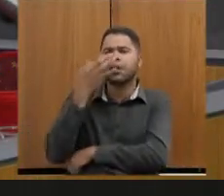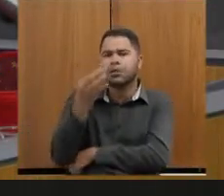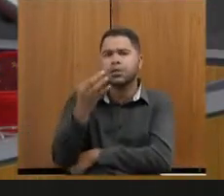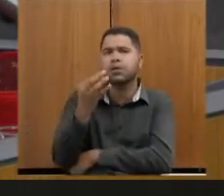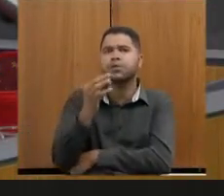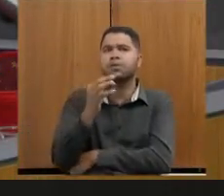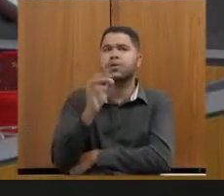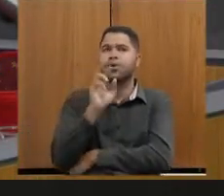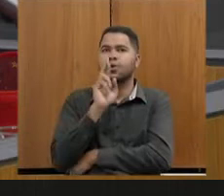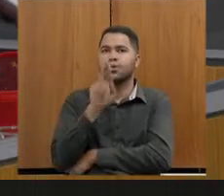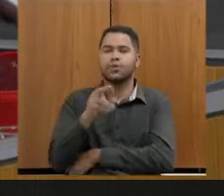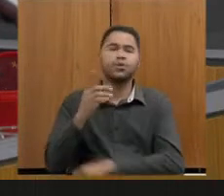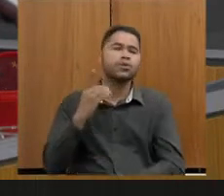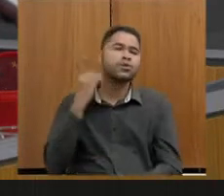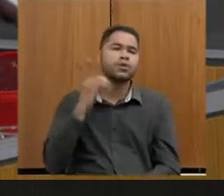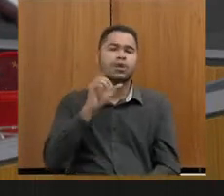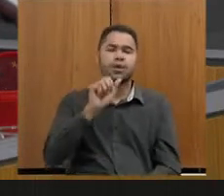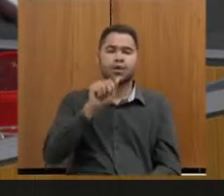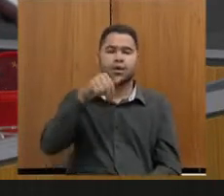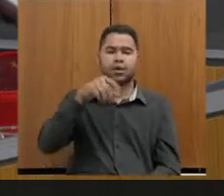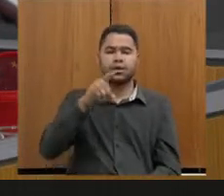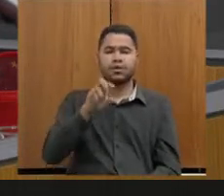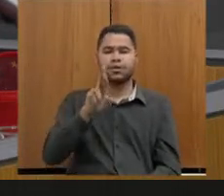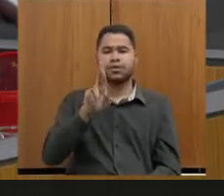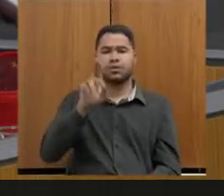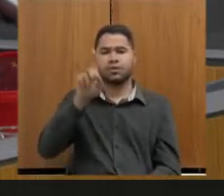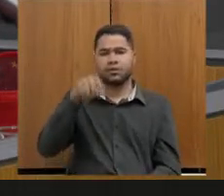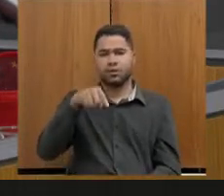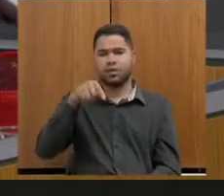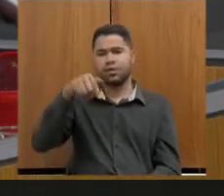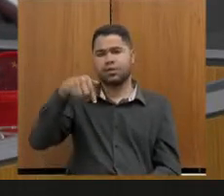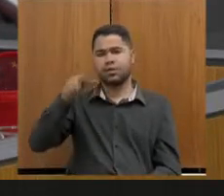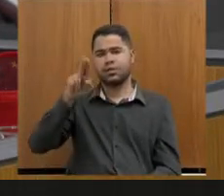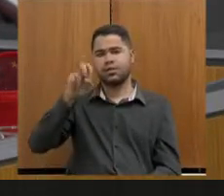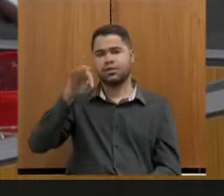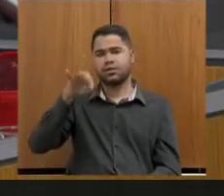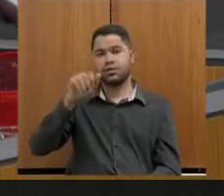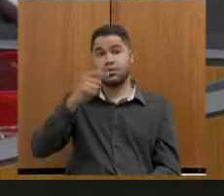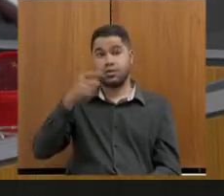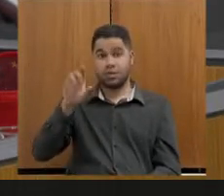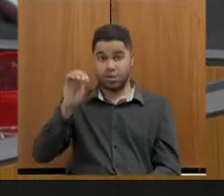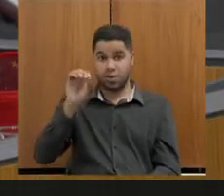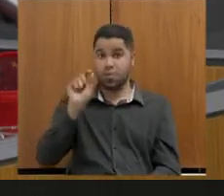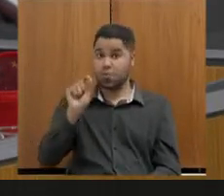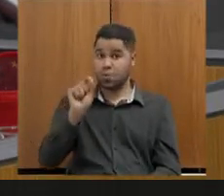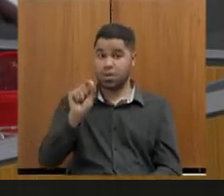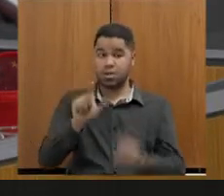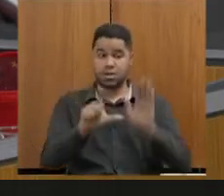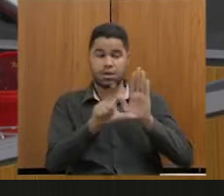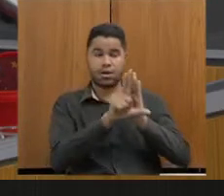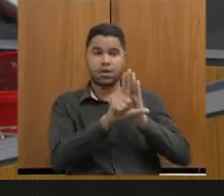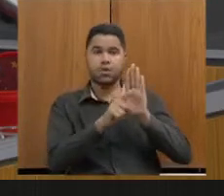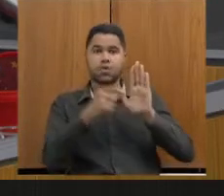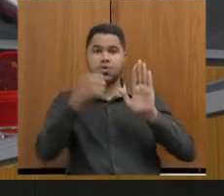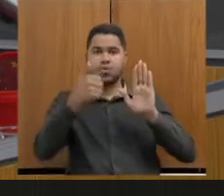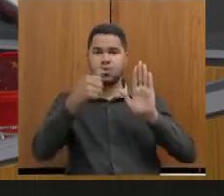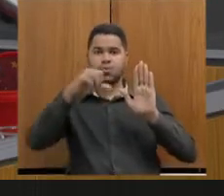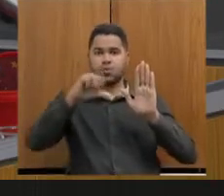responder o deputado André Quintão, sobre a questão da lei 194,